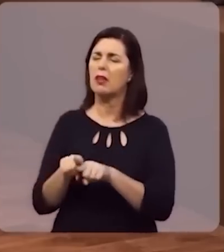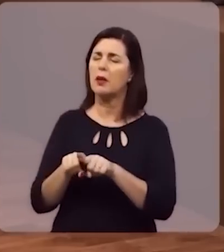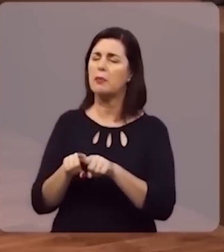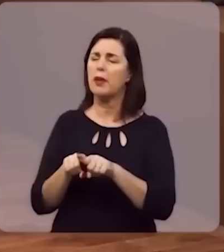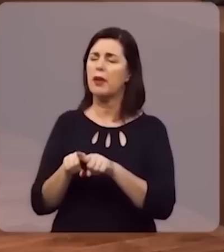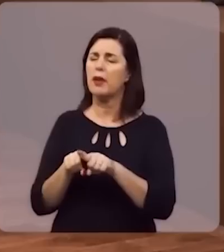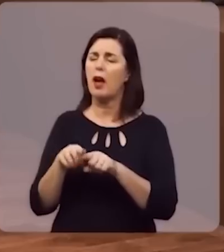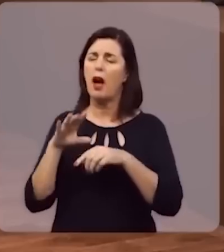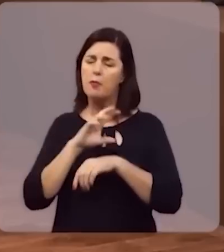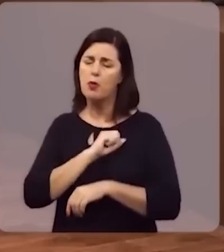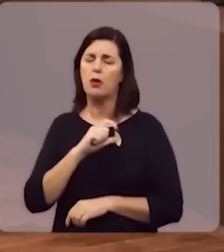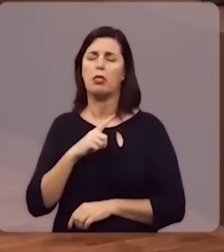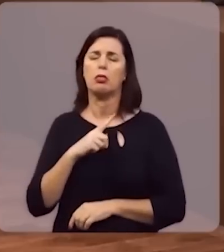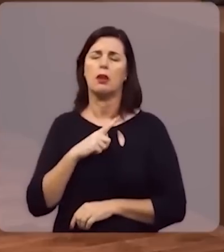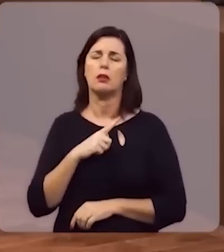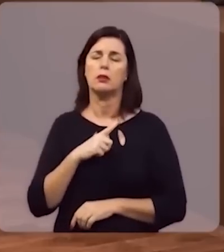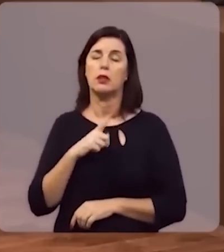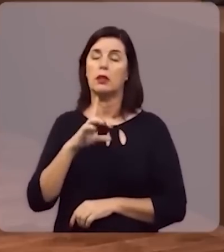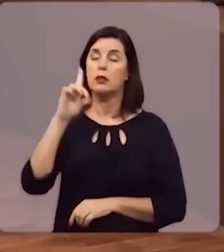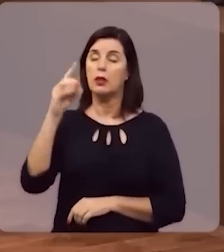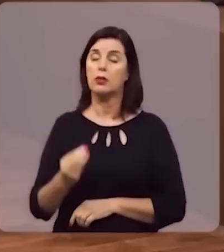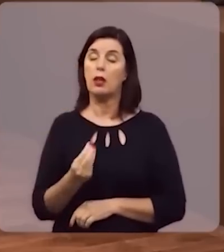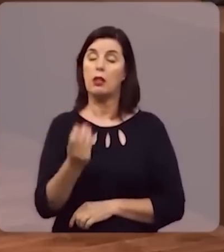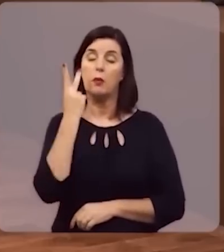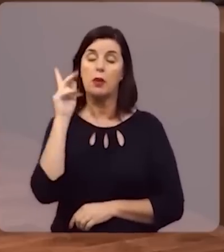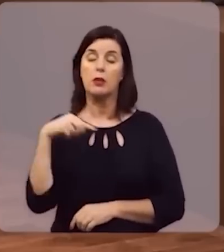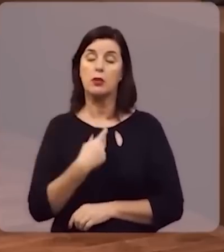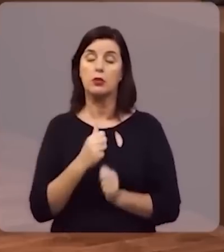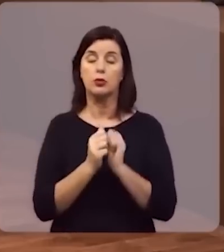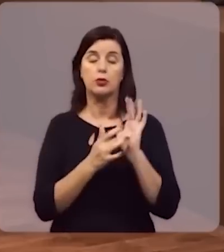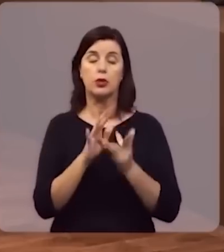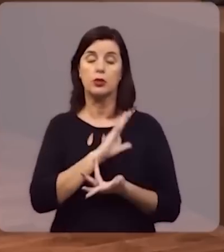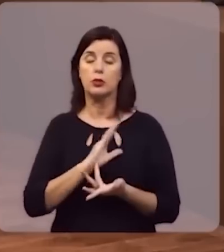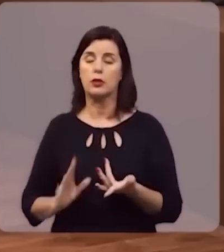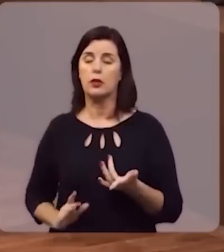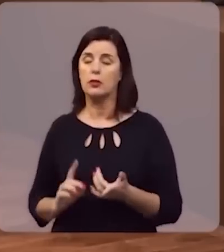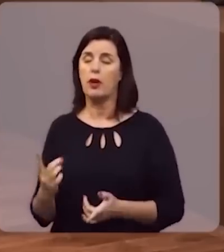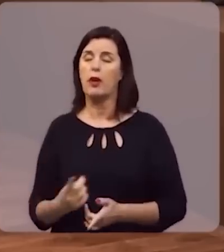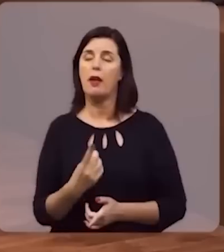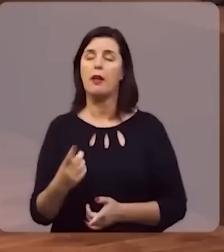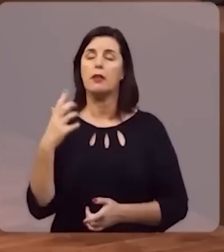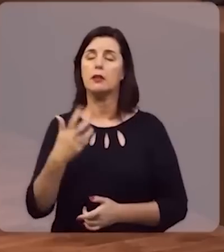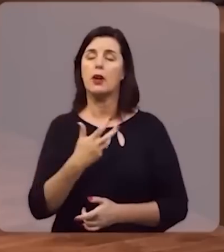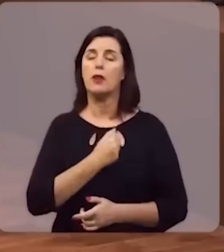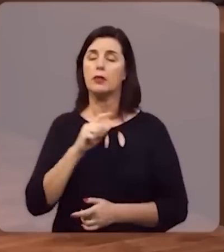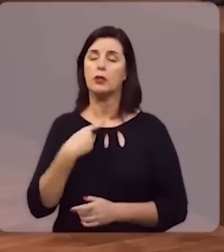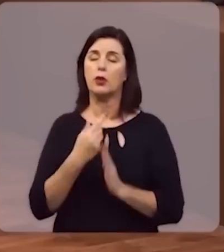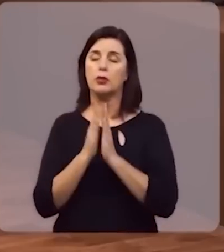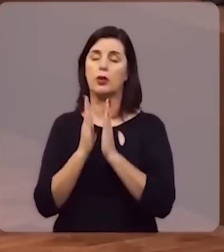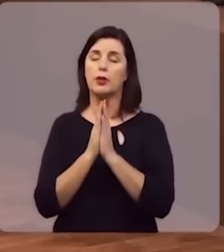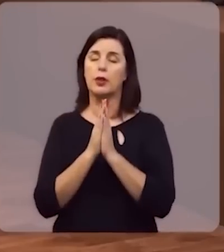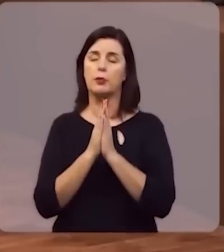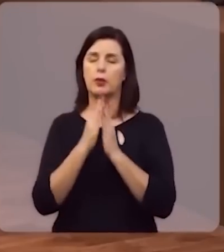incomparavelmente amoroso. O Deus que trouxe a nós, em Cristo, eterna redenção. É neste nome que nós